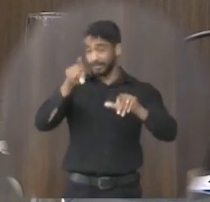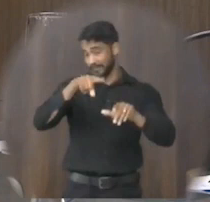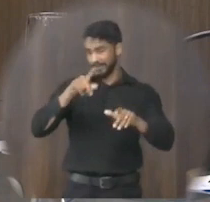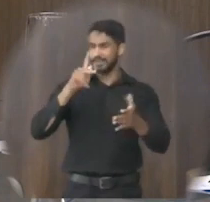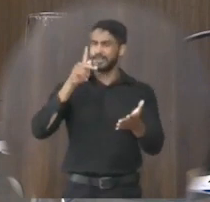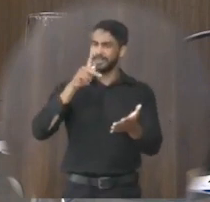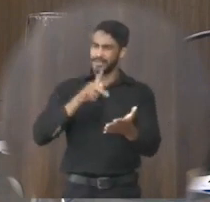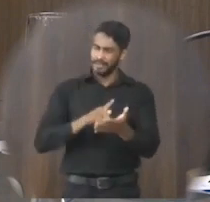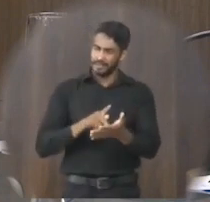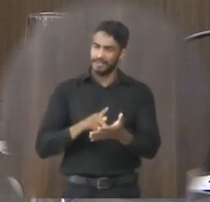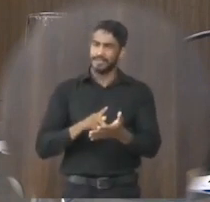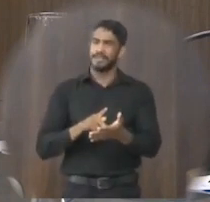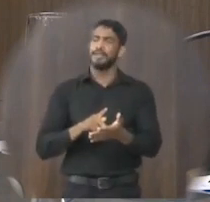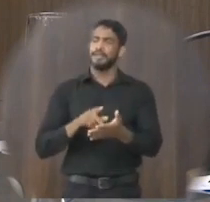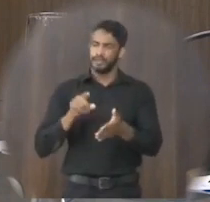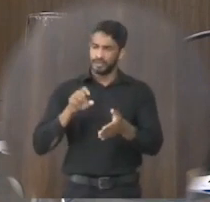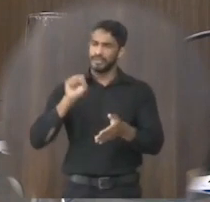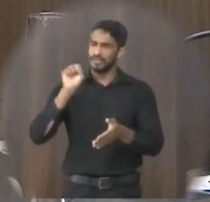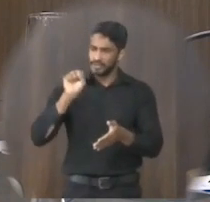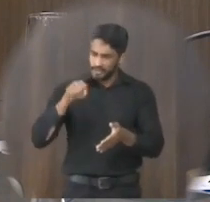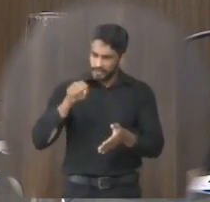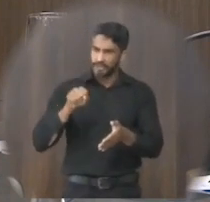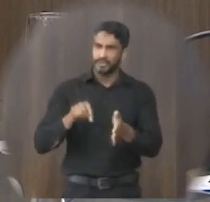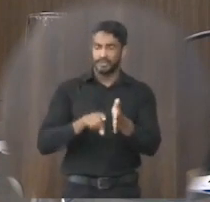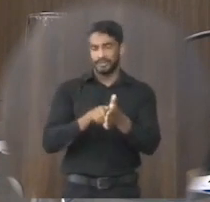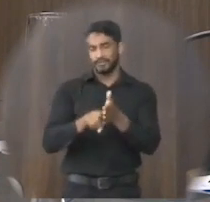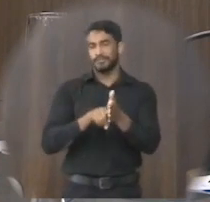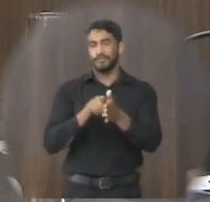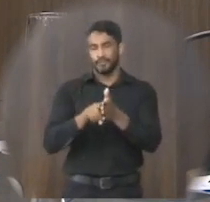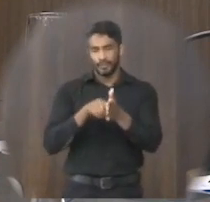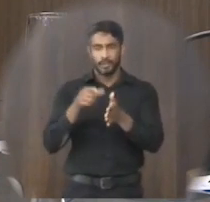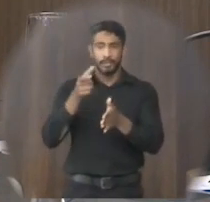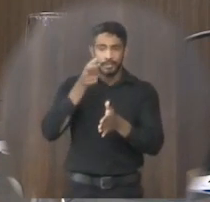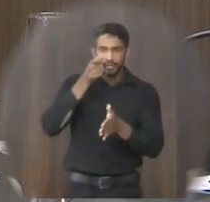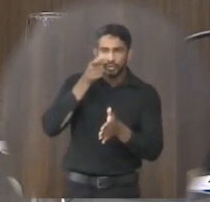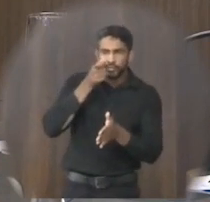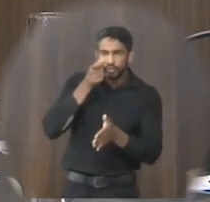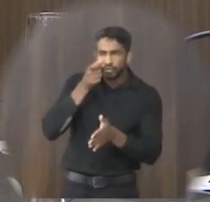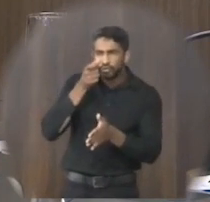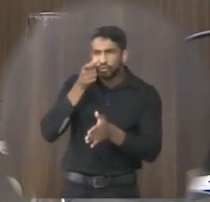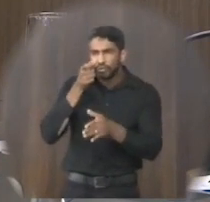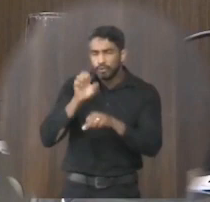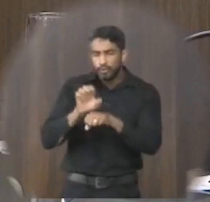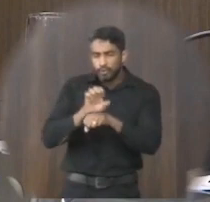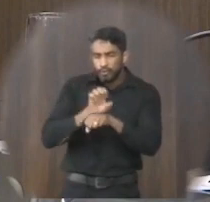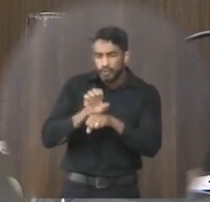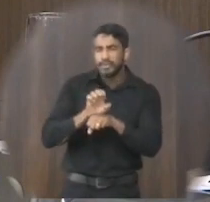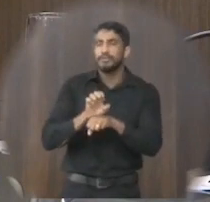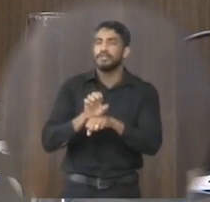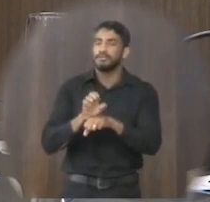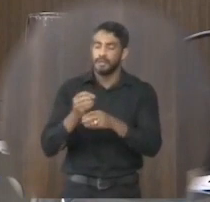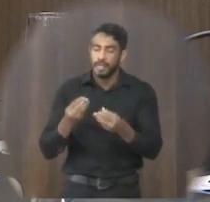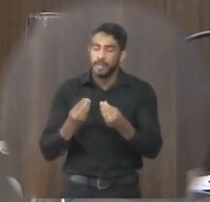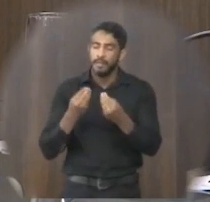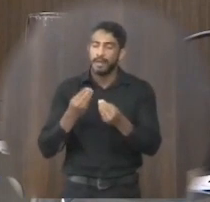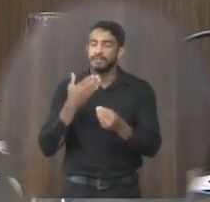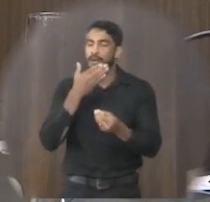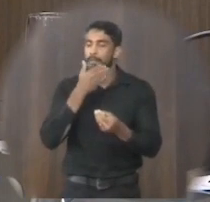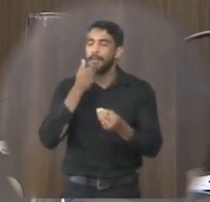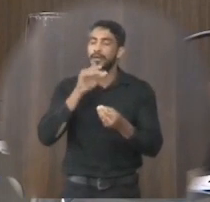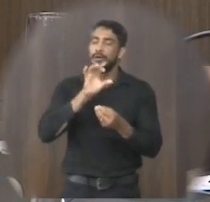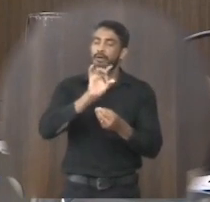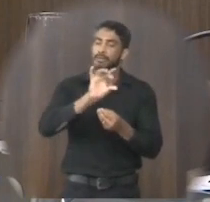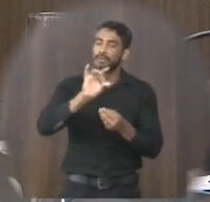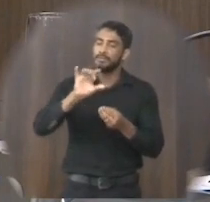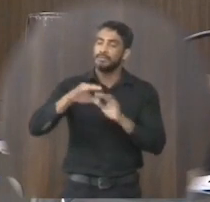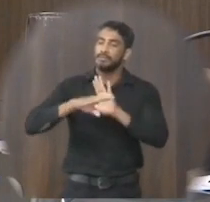tenham certeza que estamos sim de olho nisso de olho no executivo para que traga o que for de melhor para atender a cada um